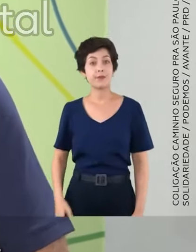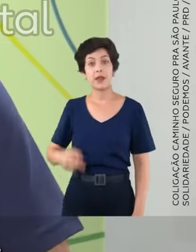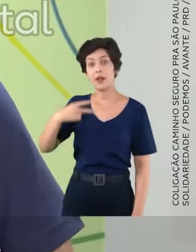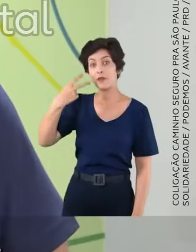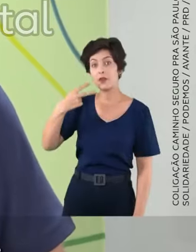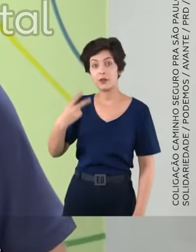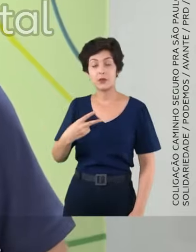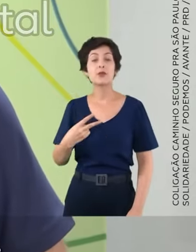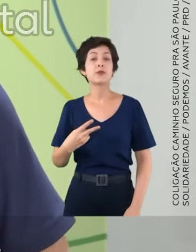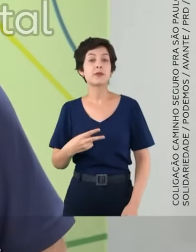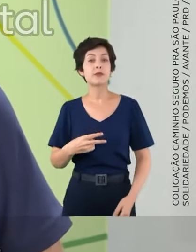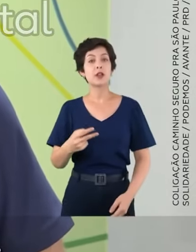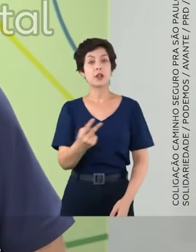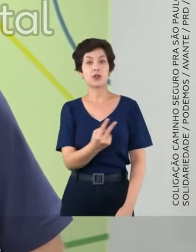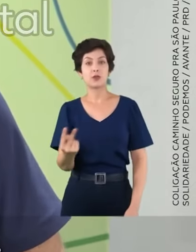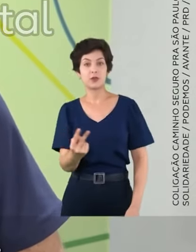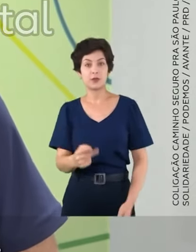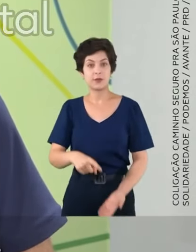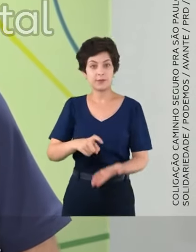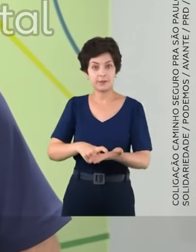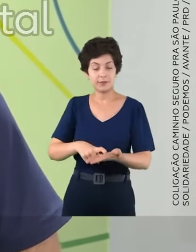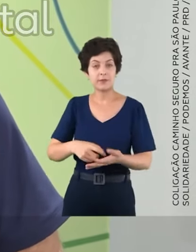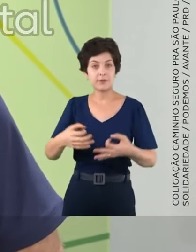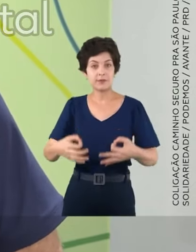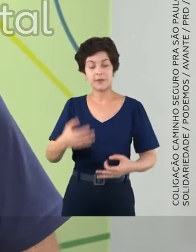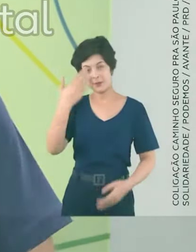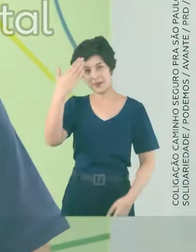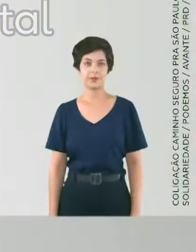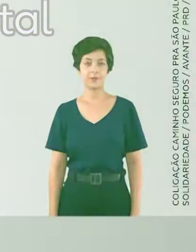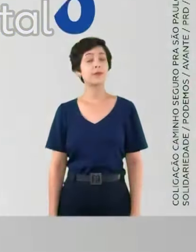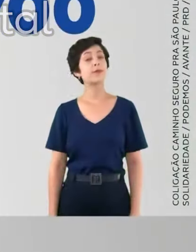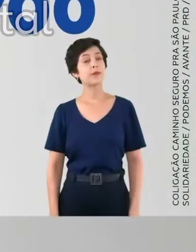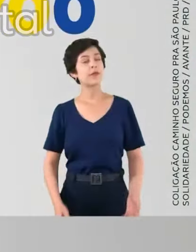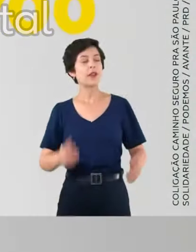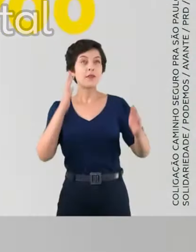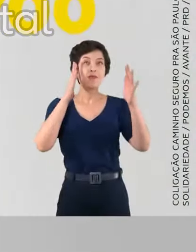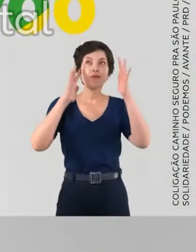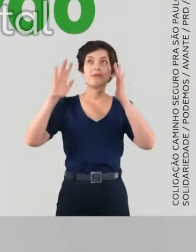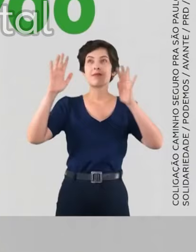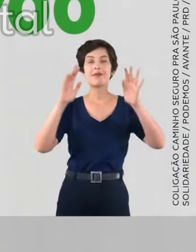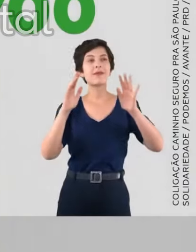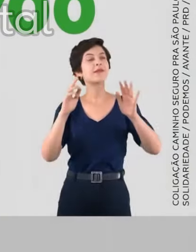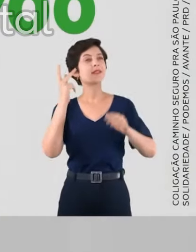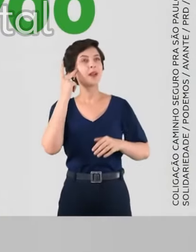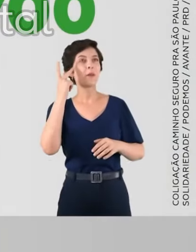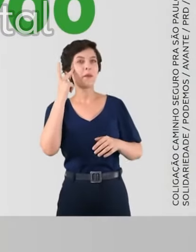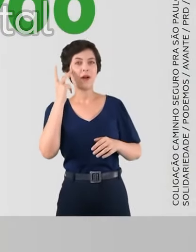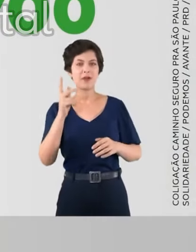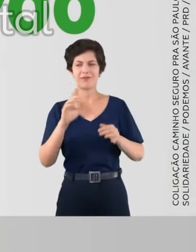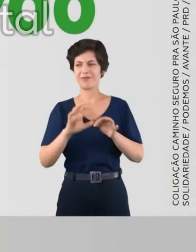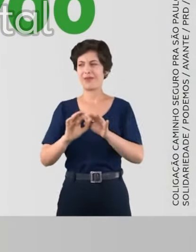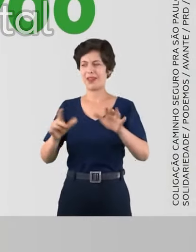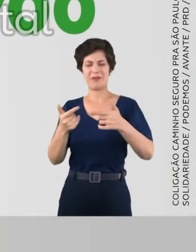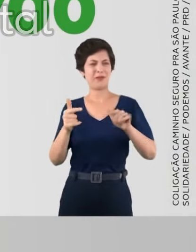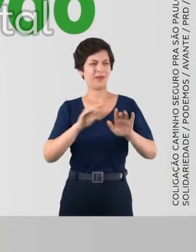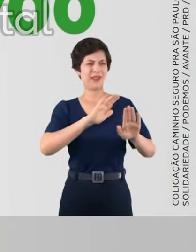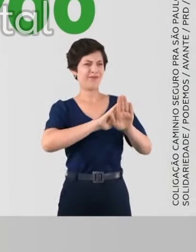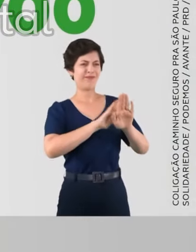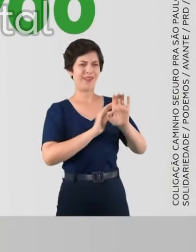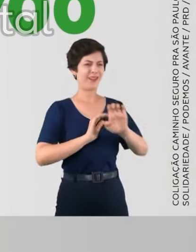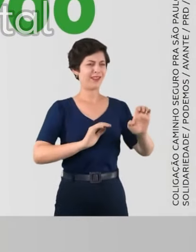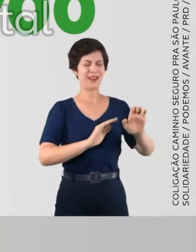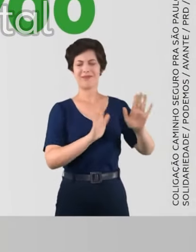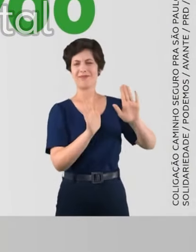Para a vereadora, tecle 2-2 e confirme. Muito obrigado. Eu ouso sonhar com uma São Paulo livre da esquerda e de toda a sua